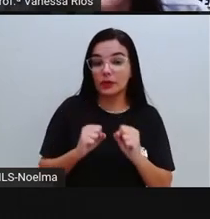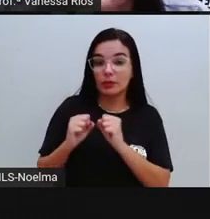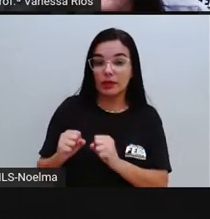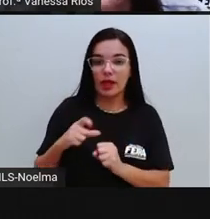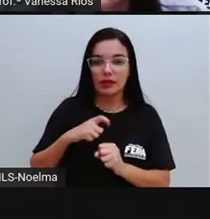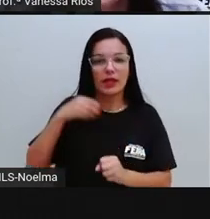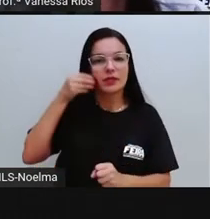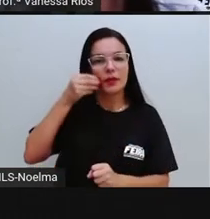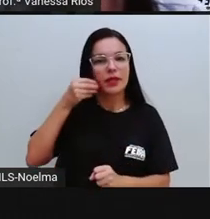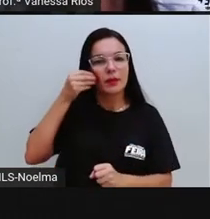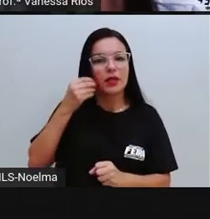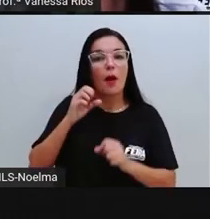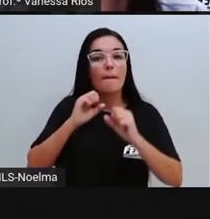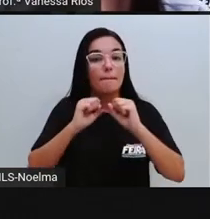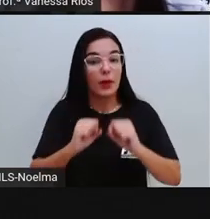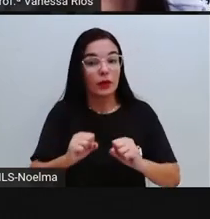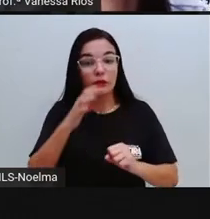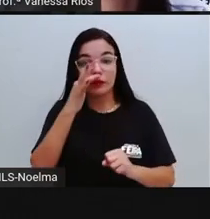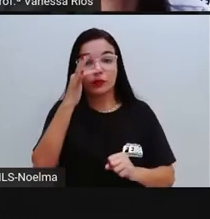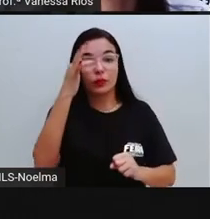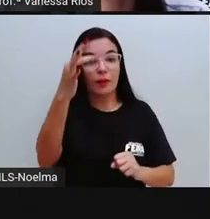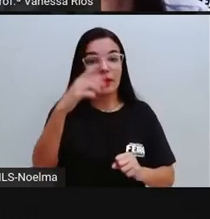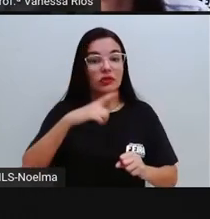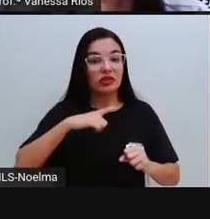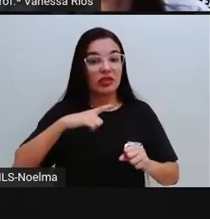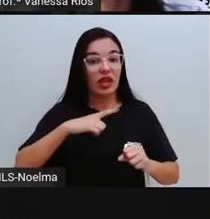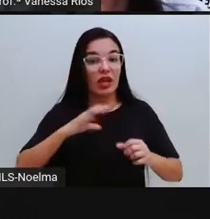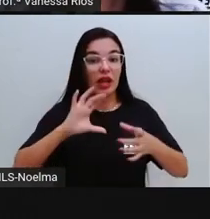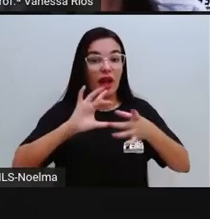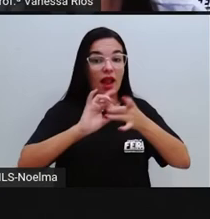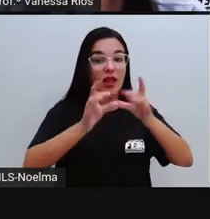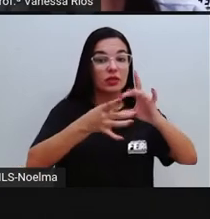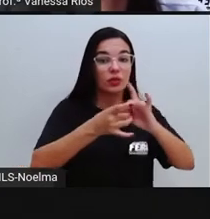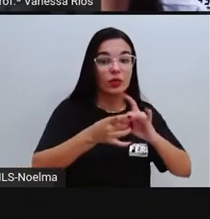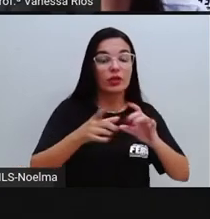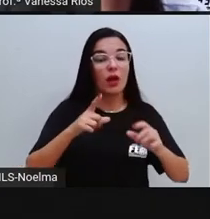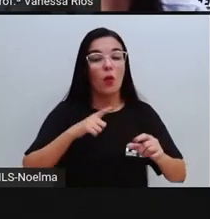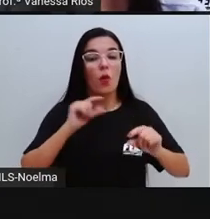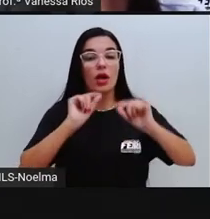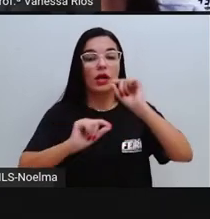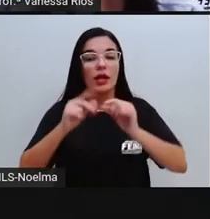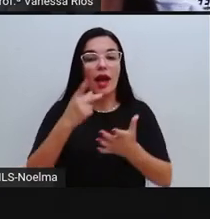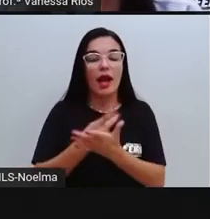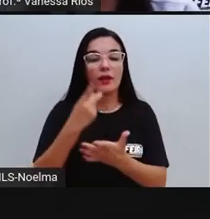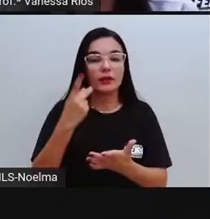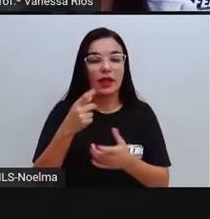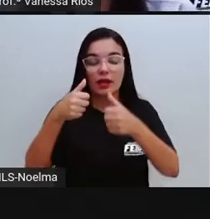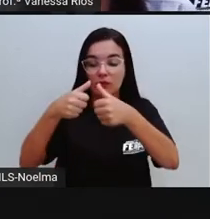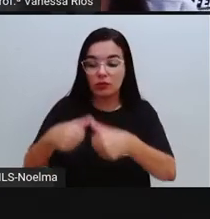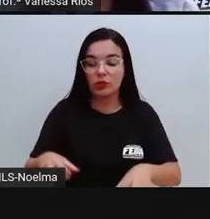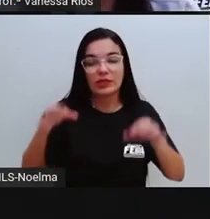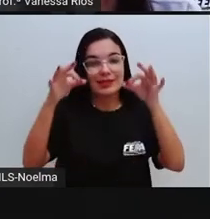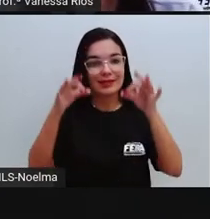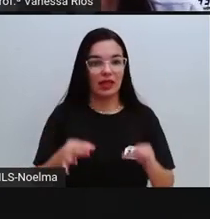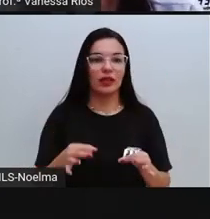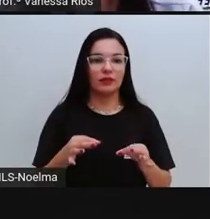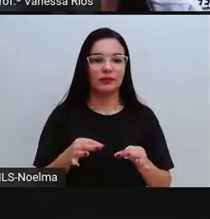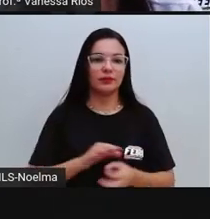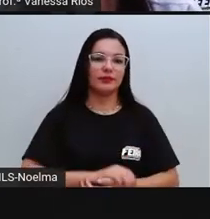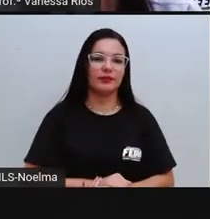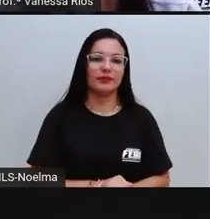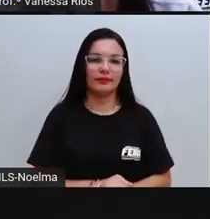um experimento, poderemos futuramente estabelecer relações com a ocorrência de um evento específico.